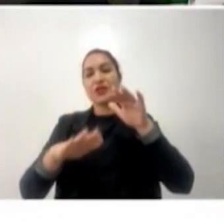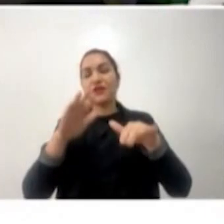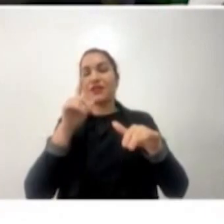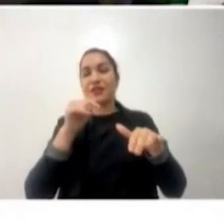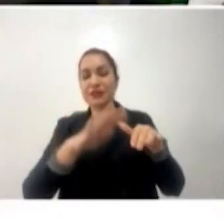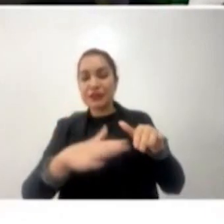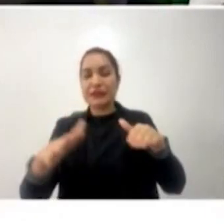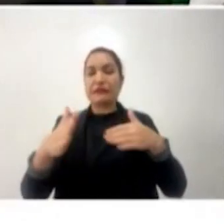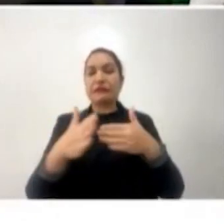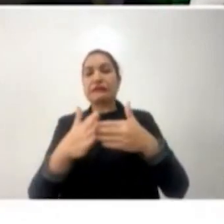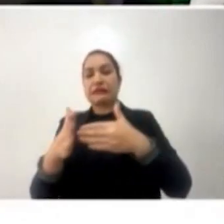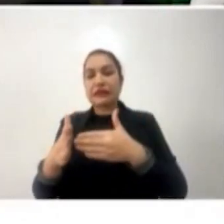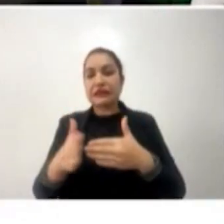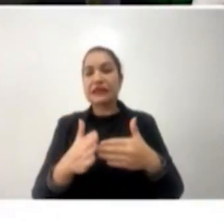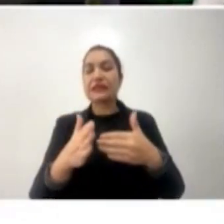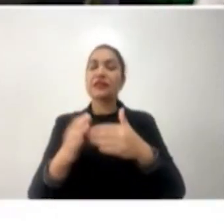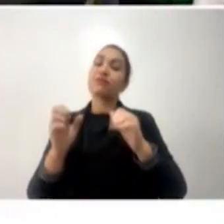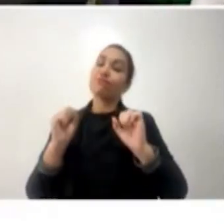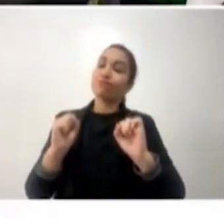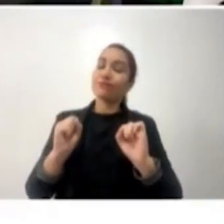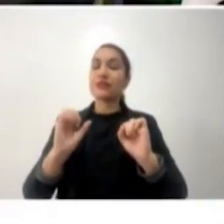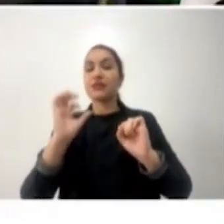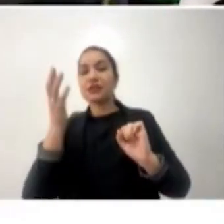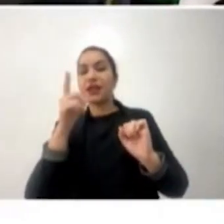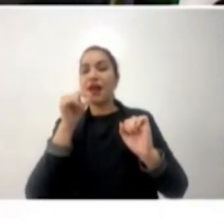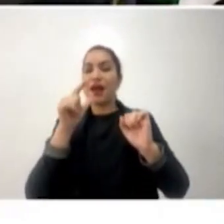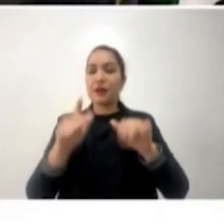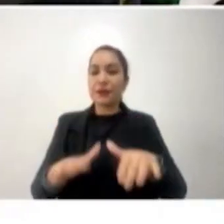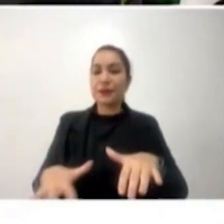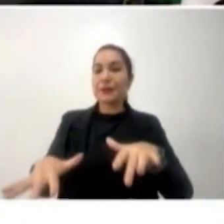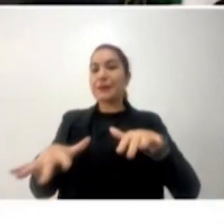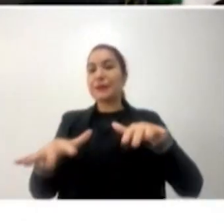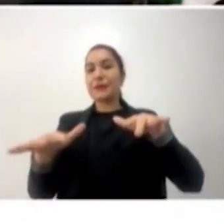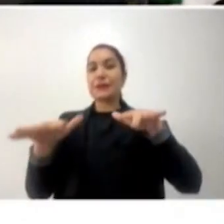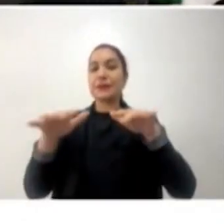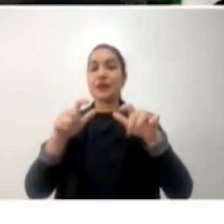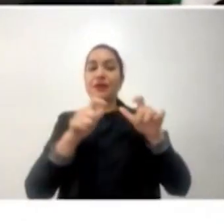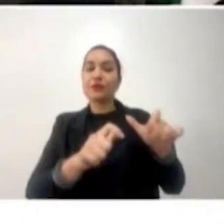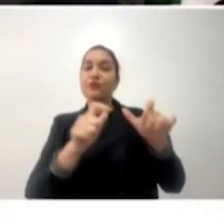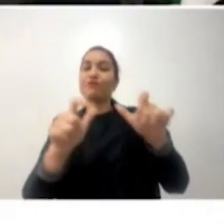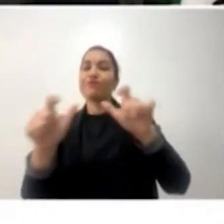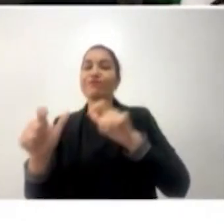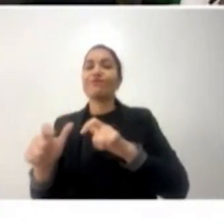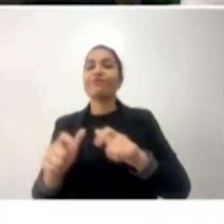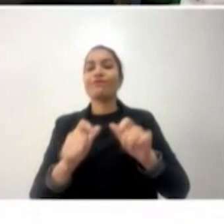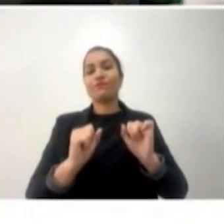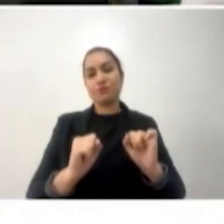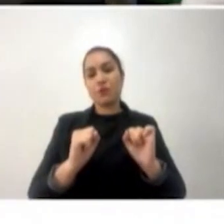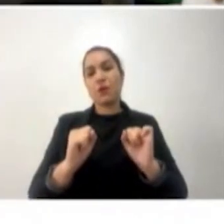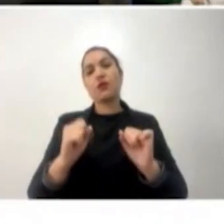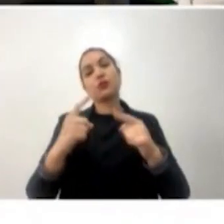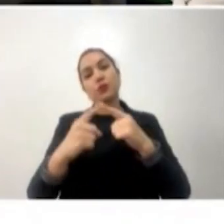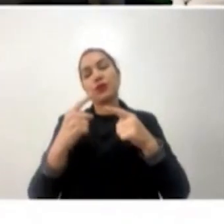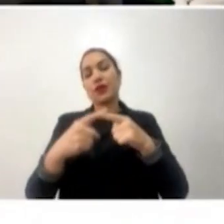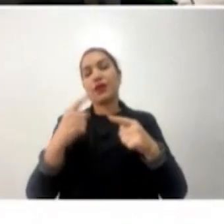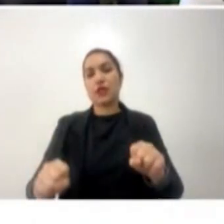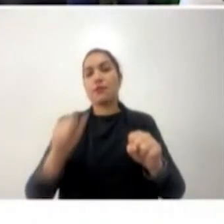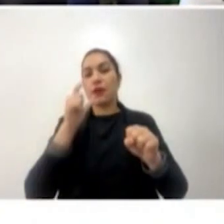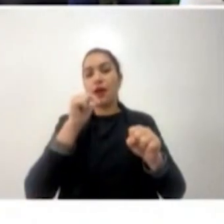e consequentemente uma possibilidade de alagamentos maiores em determinadas comunidades por conta do rio estar